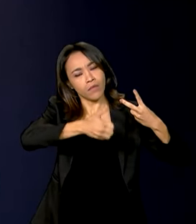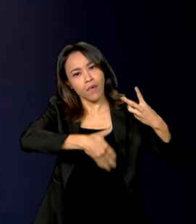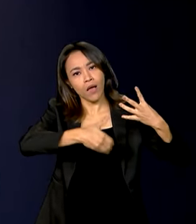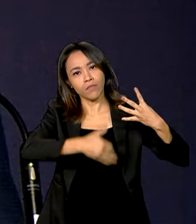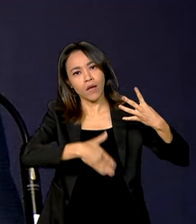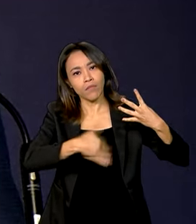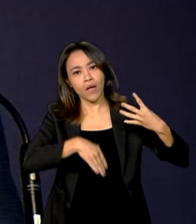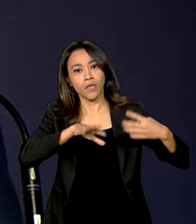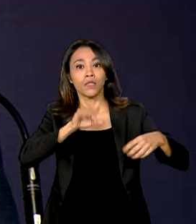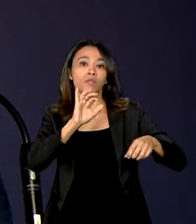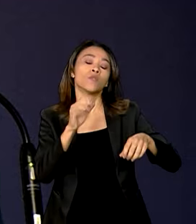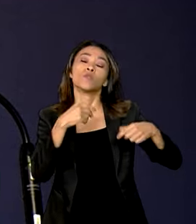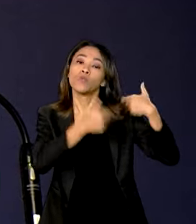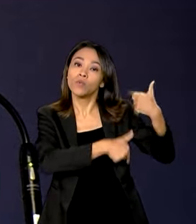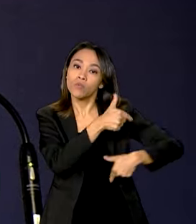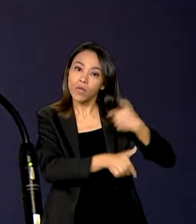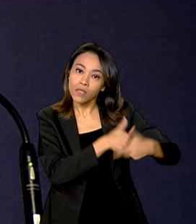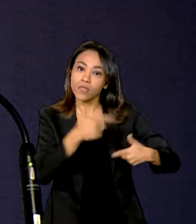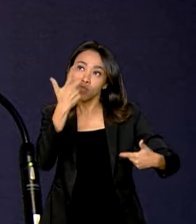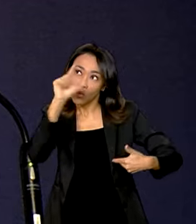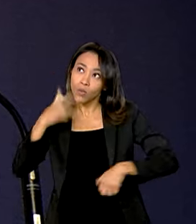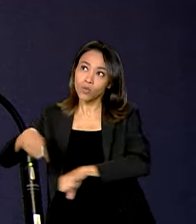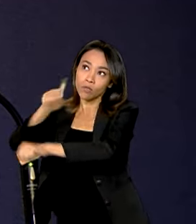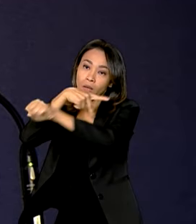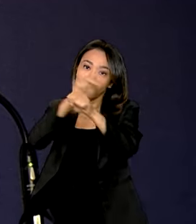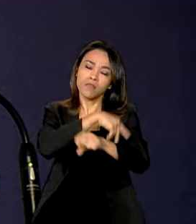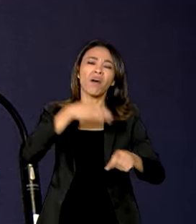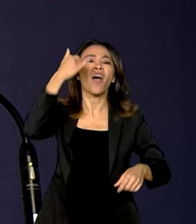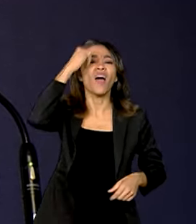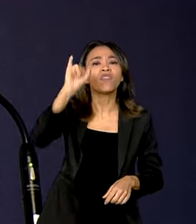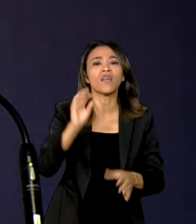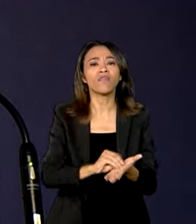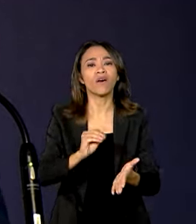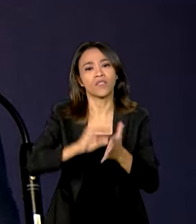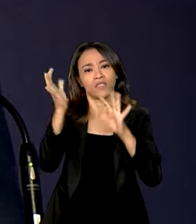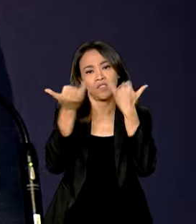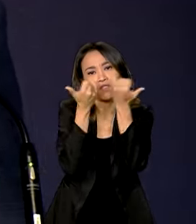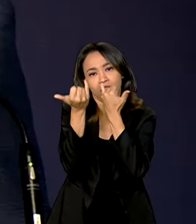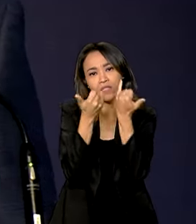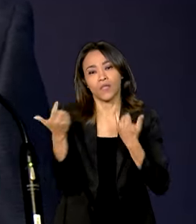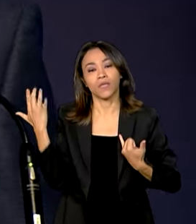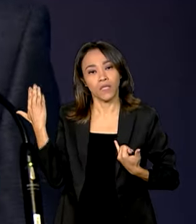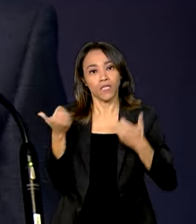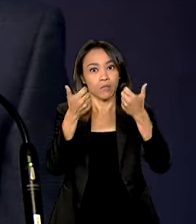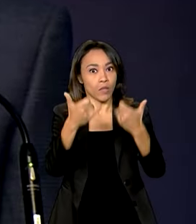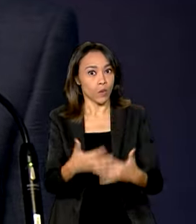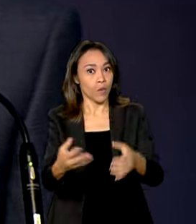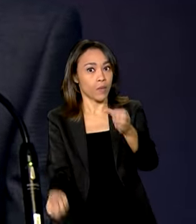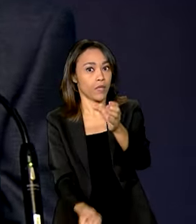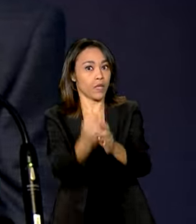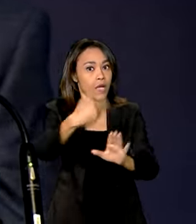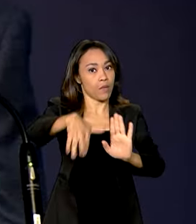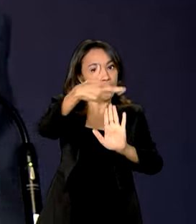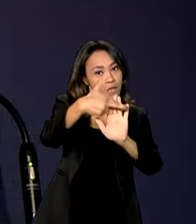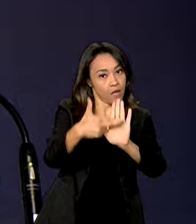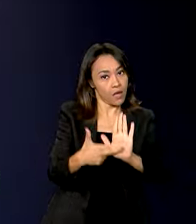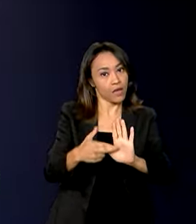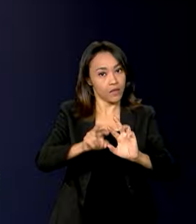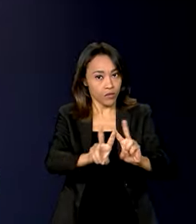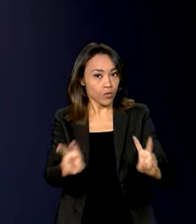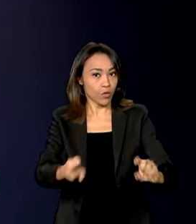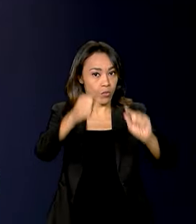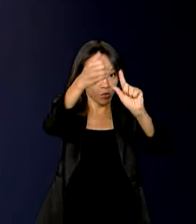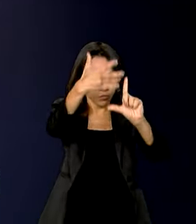de outros países para o combate à desinformação e destacou a importância da regulação das plataformas digitais.